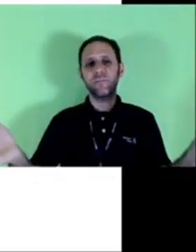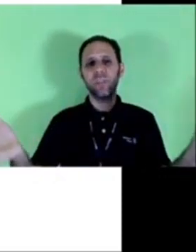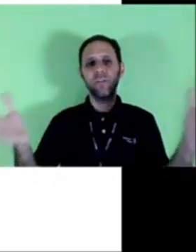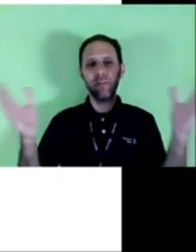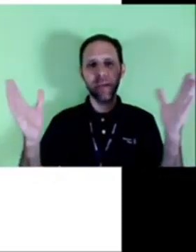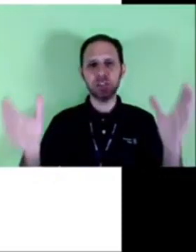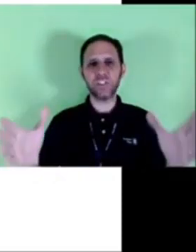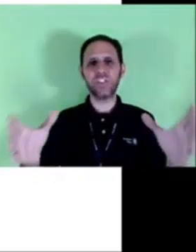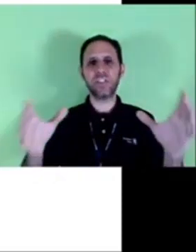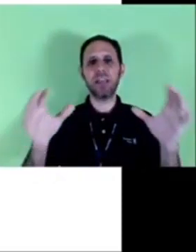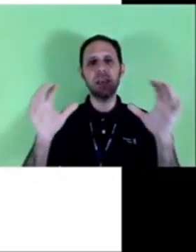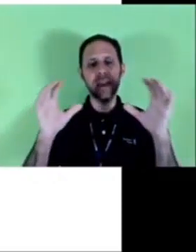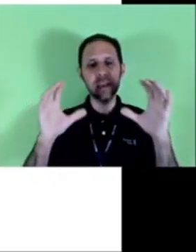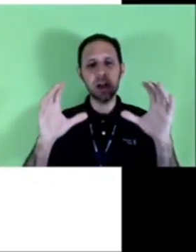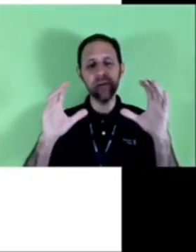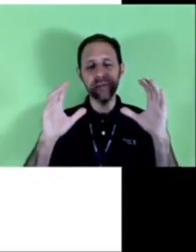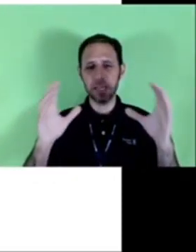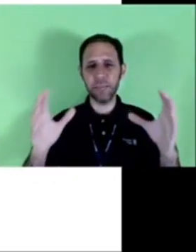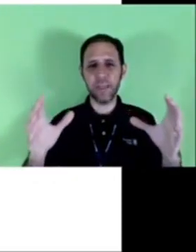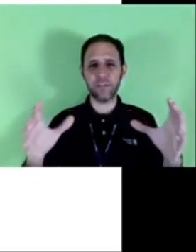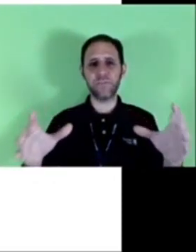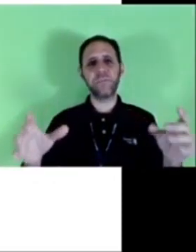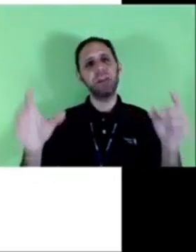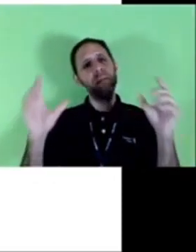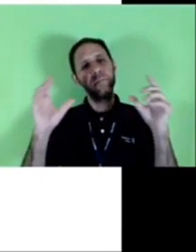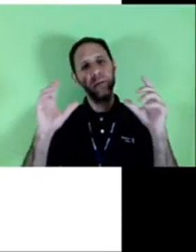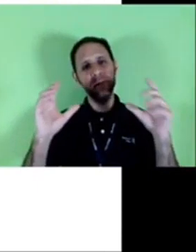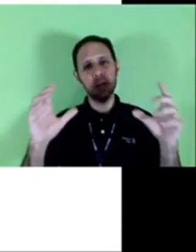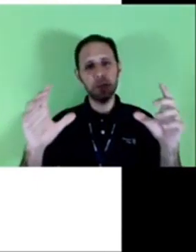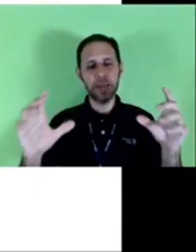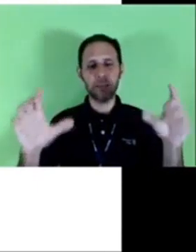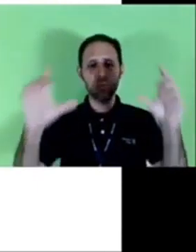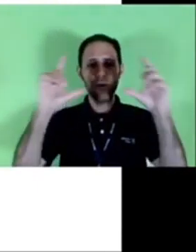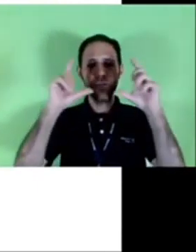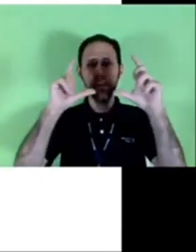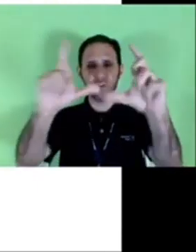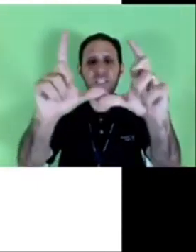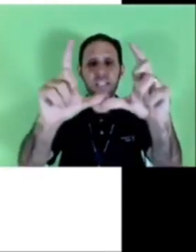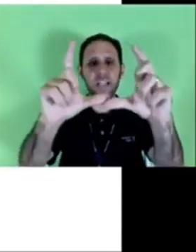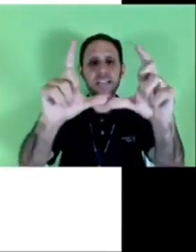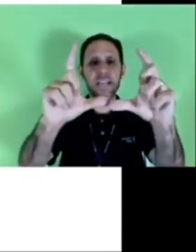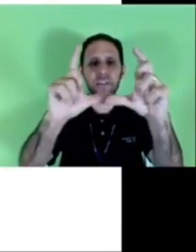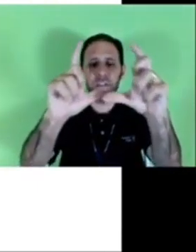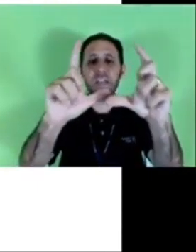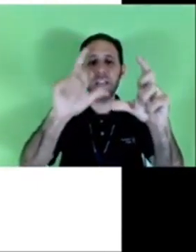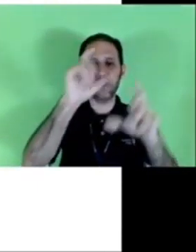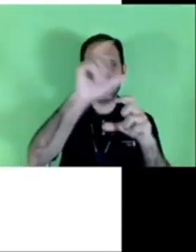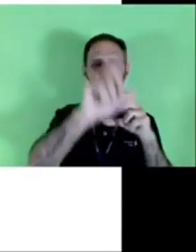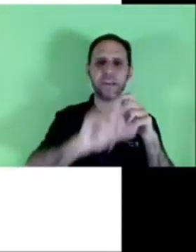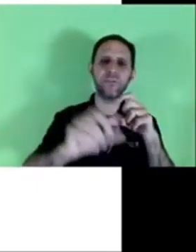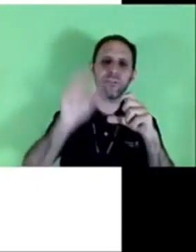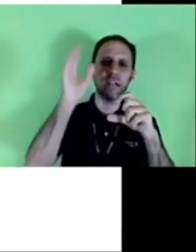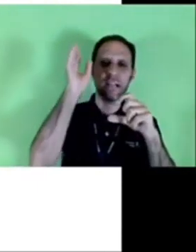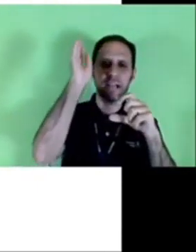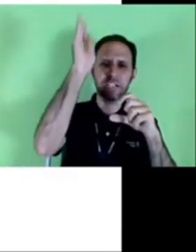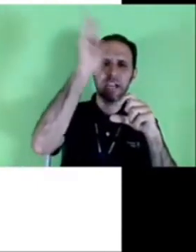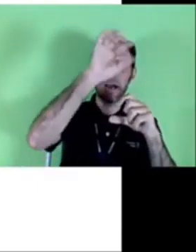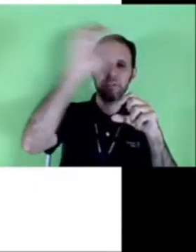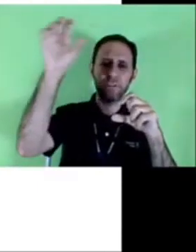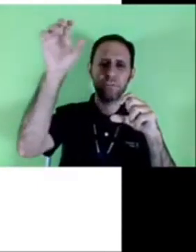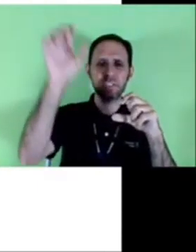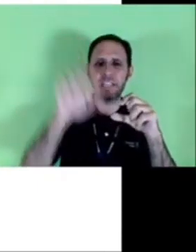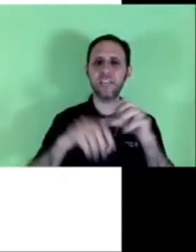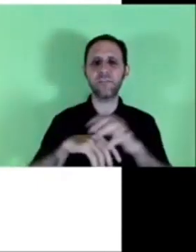o aviso novamente a gente tem aí alguns elementos primeiro elemento o aviso centralizado negrito letra maiúscula